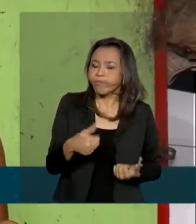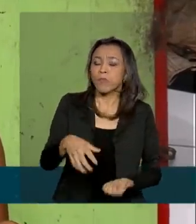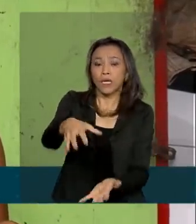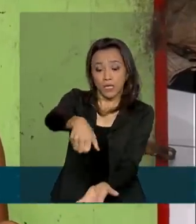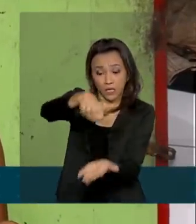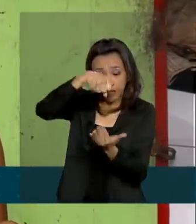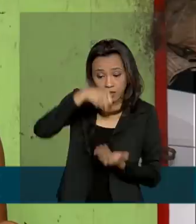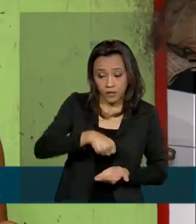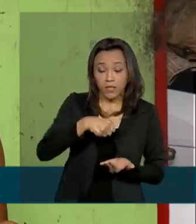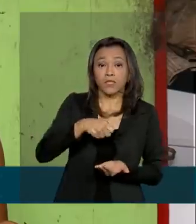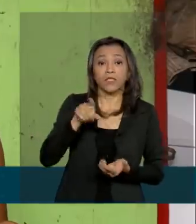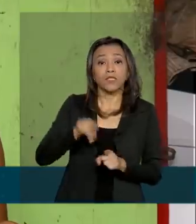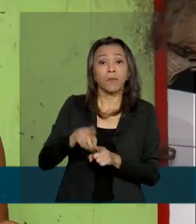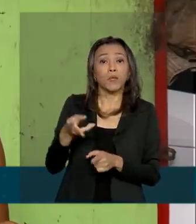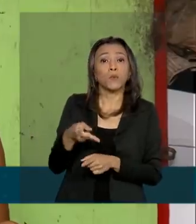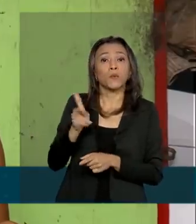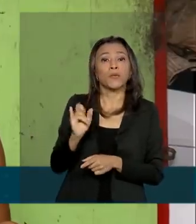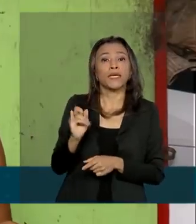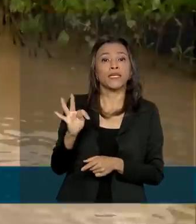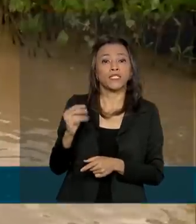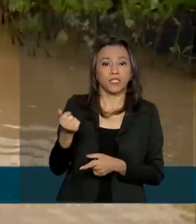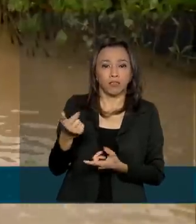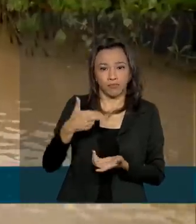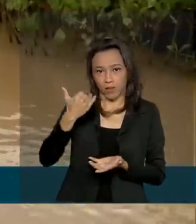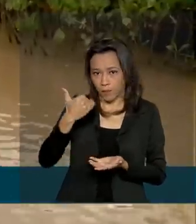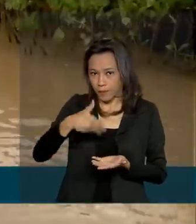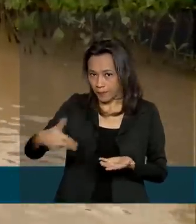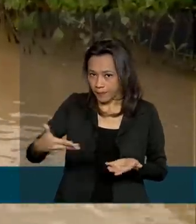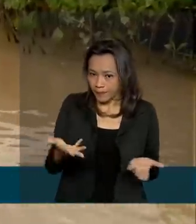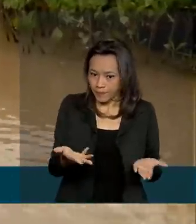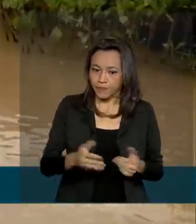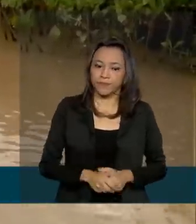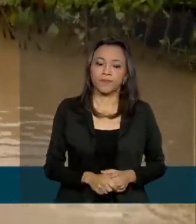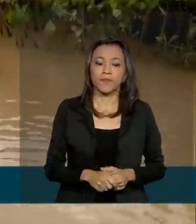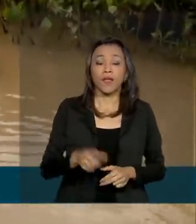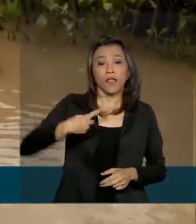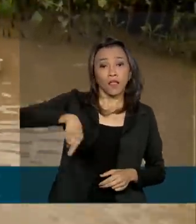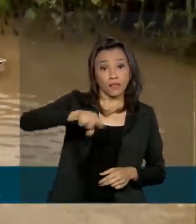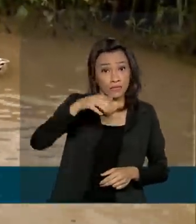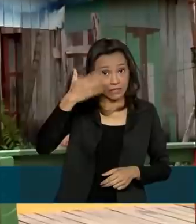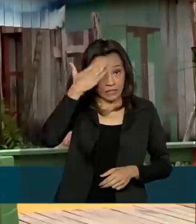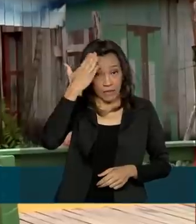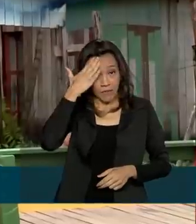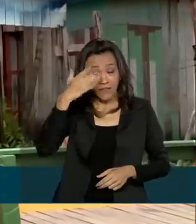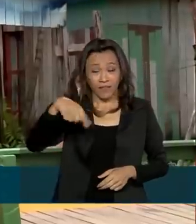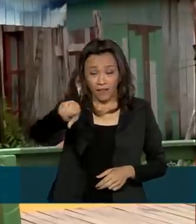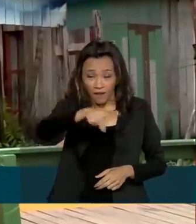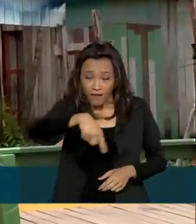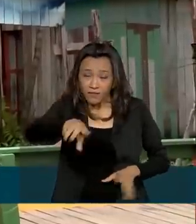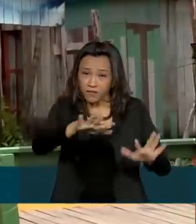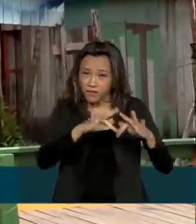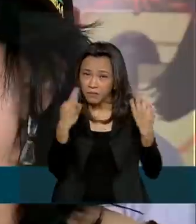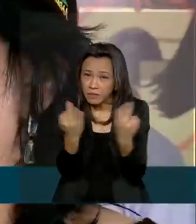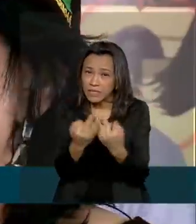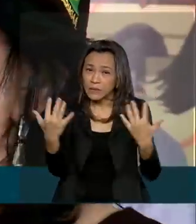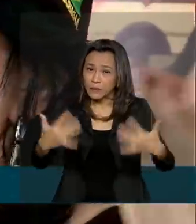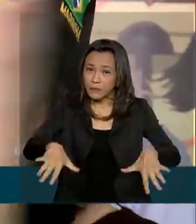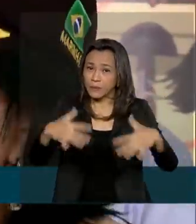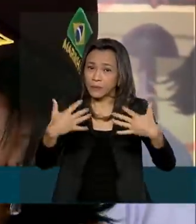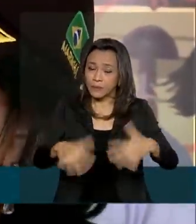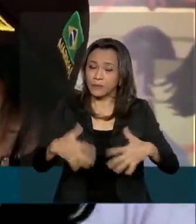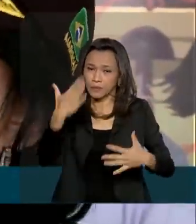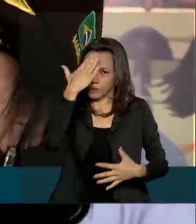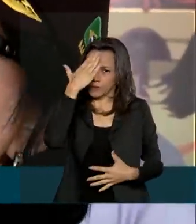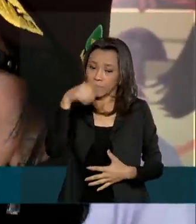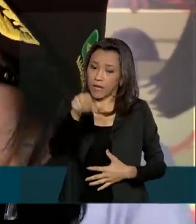básica e um kit de alimentação. Sabendo da necessidade que as famílias passam, a ministra da